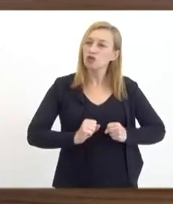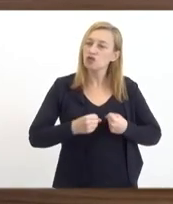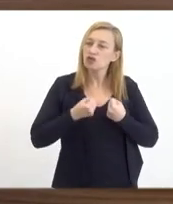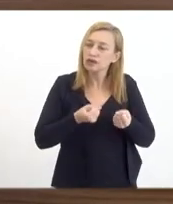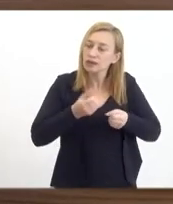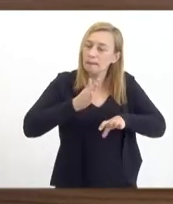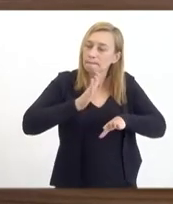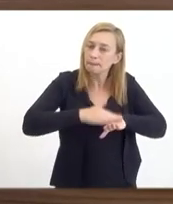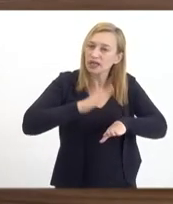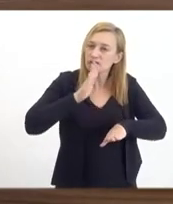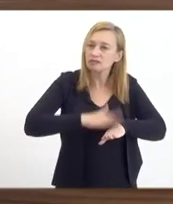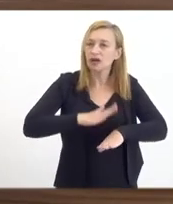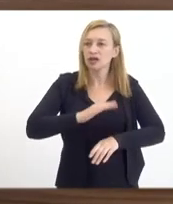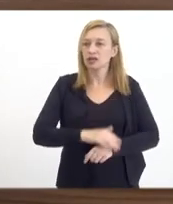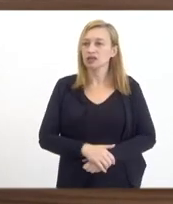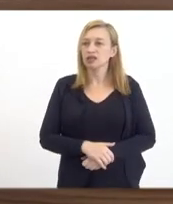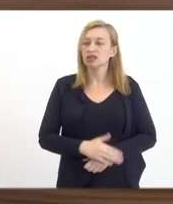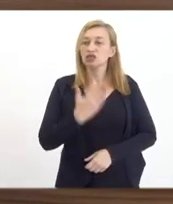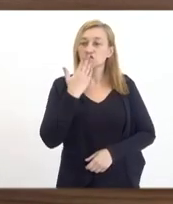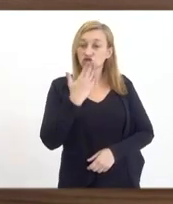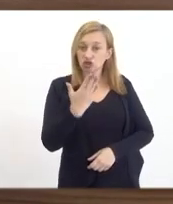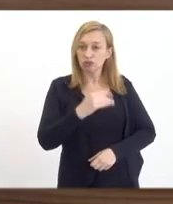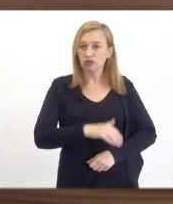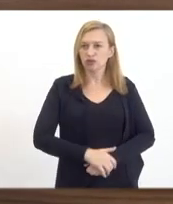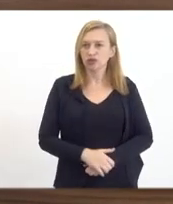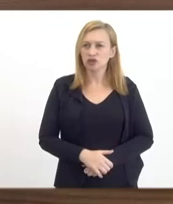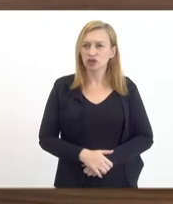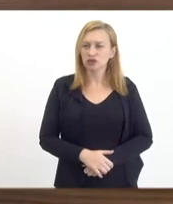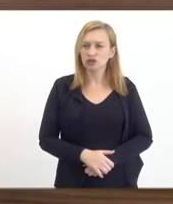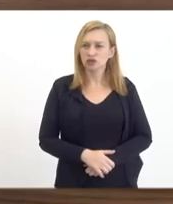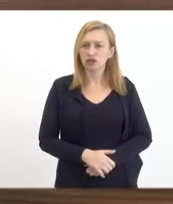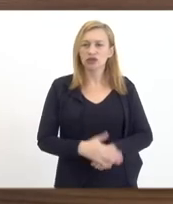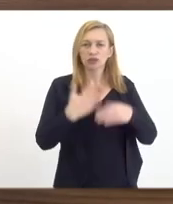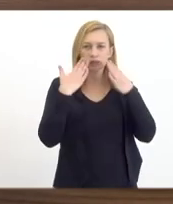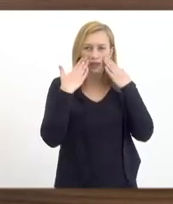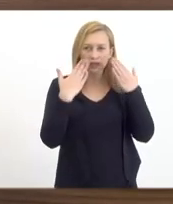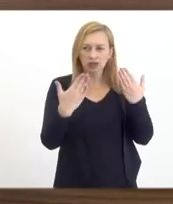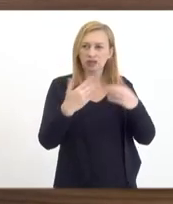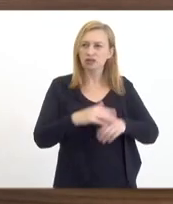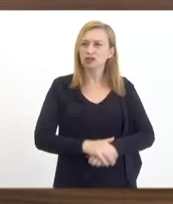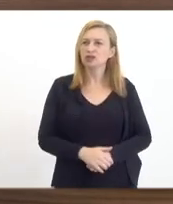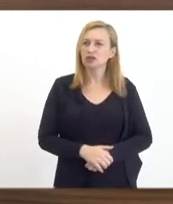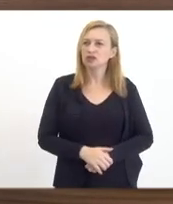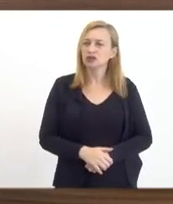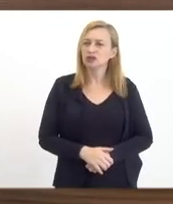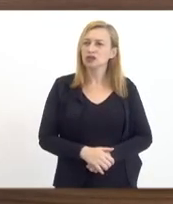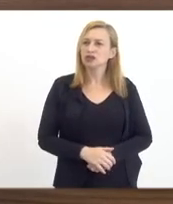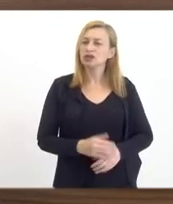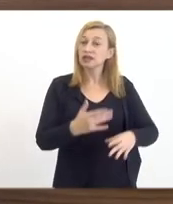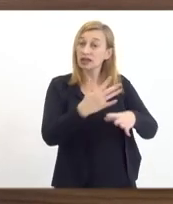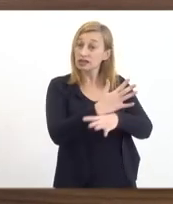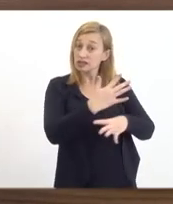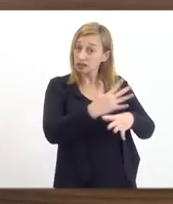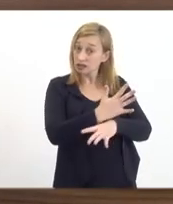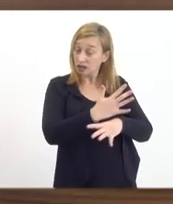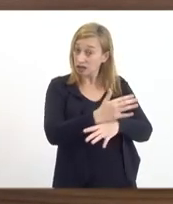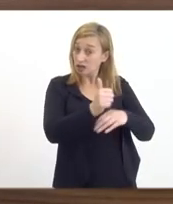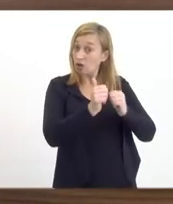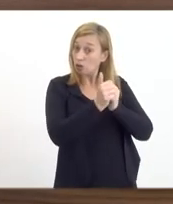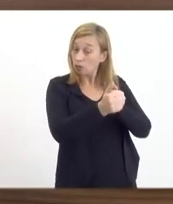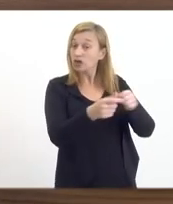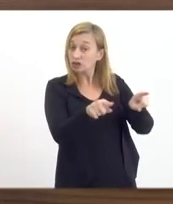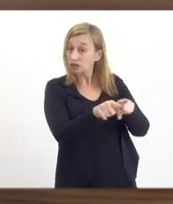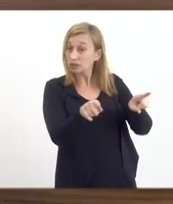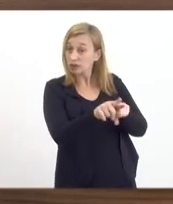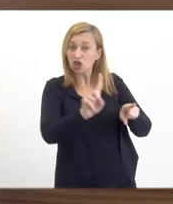cada vez mais esse tipo de apresentação que está sendo feita na nossa cidade, que acompanhem também